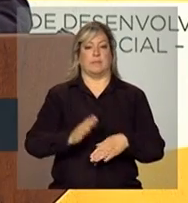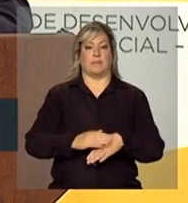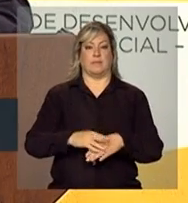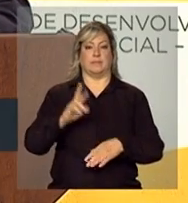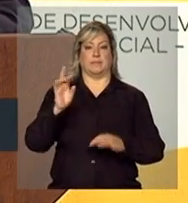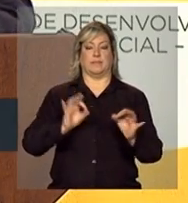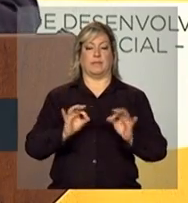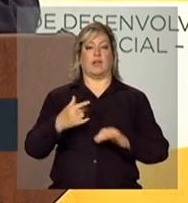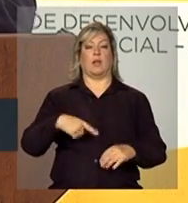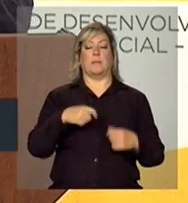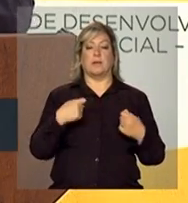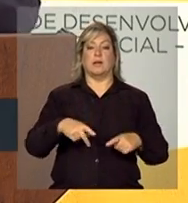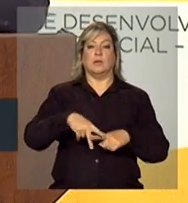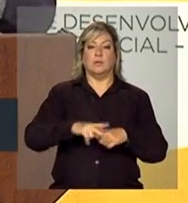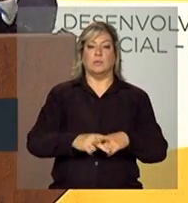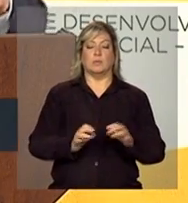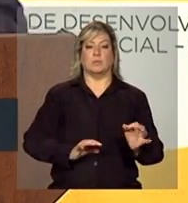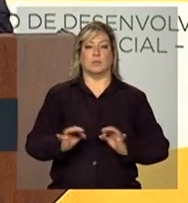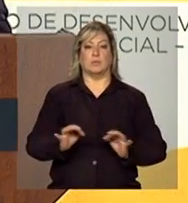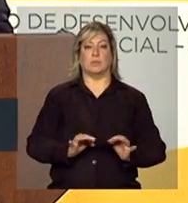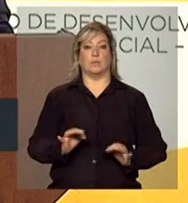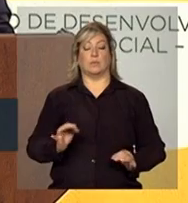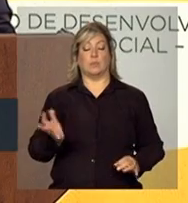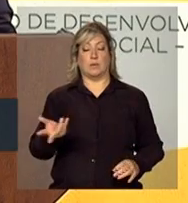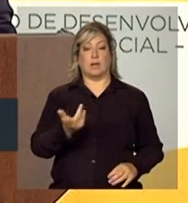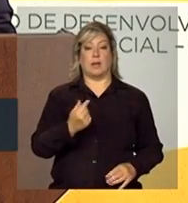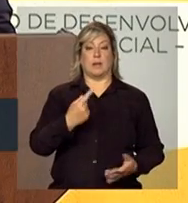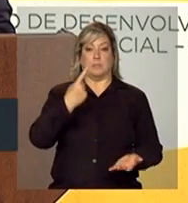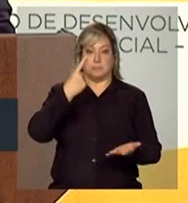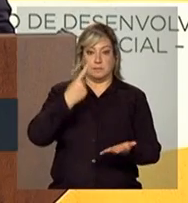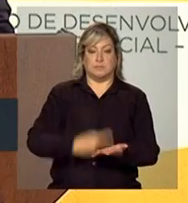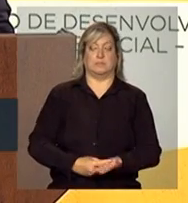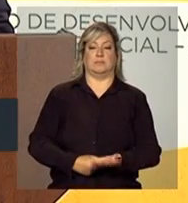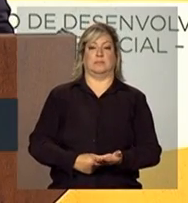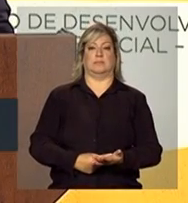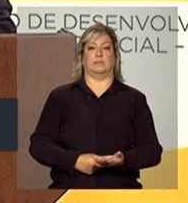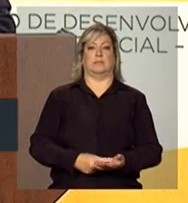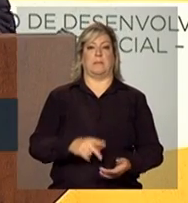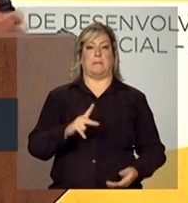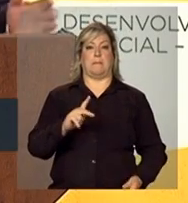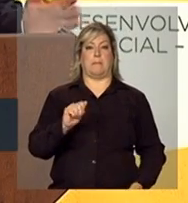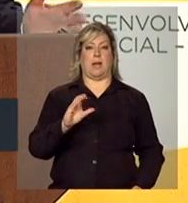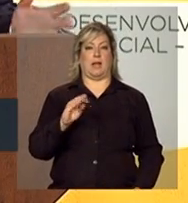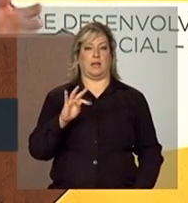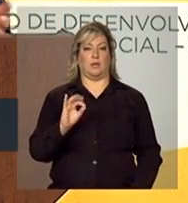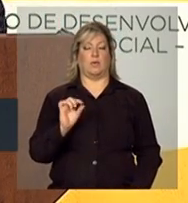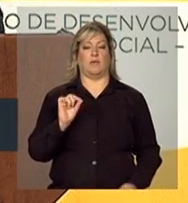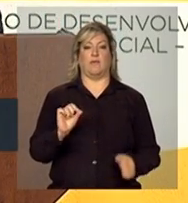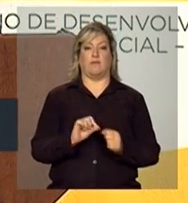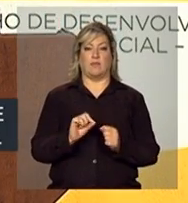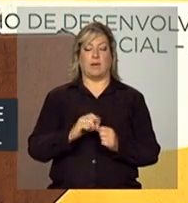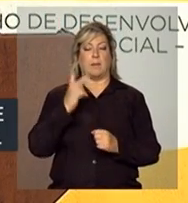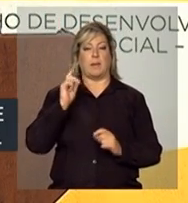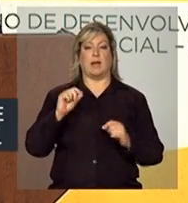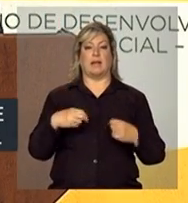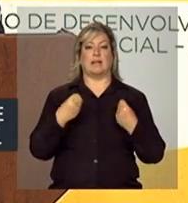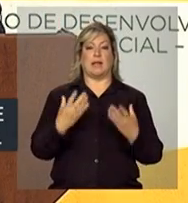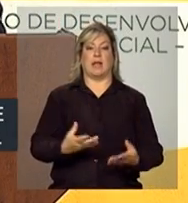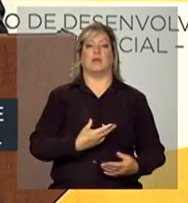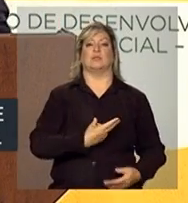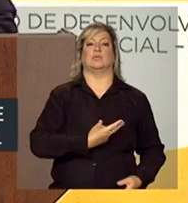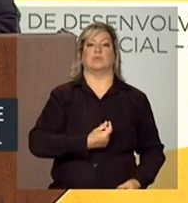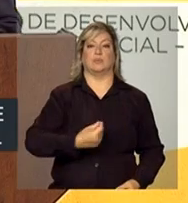refazer o grande pacto que se construiu para dar sustentação